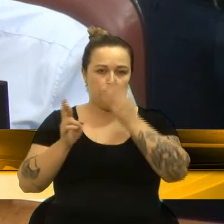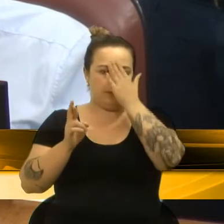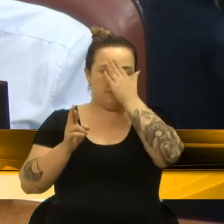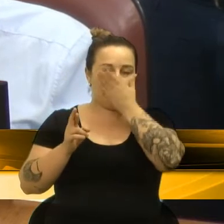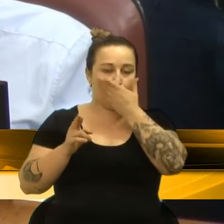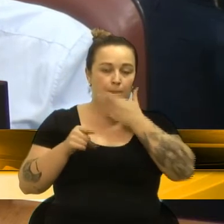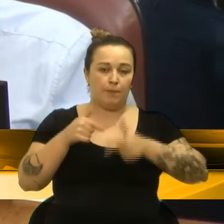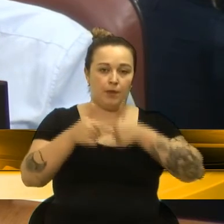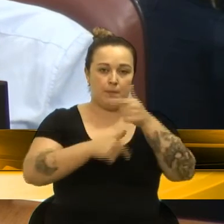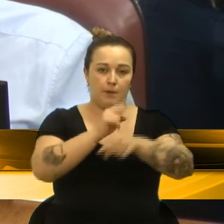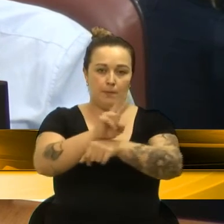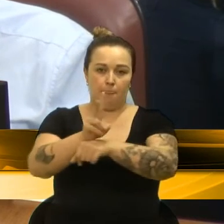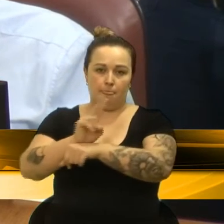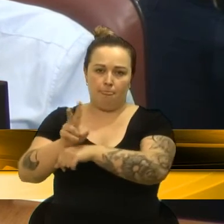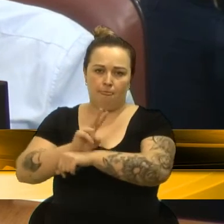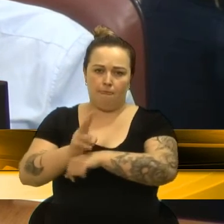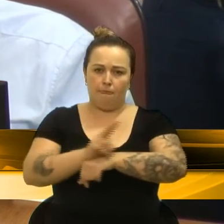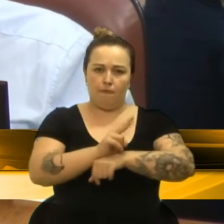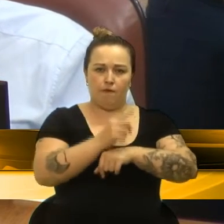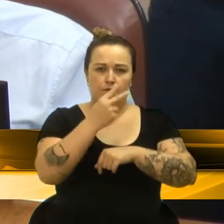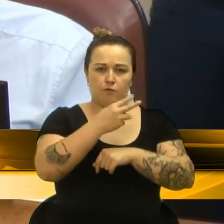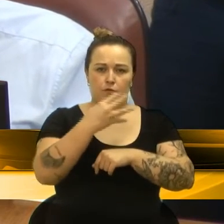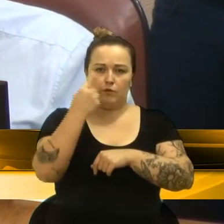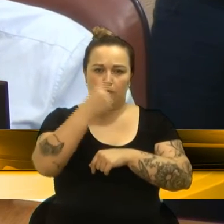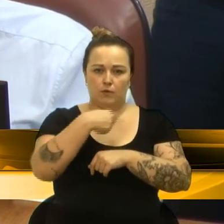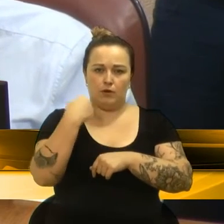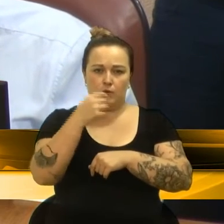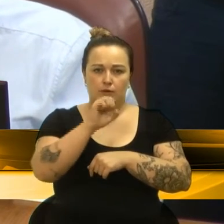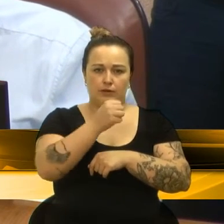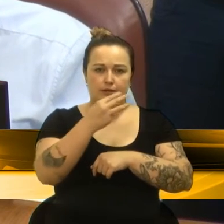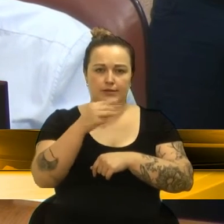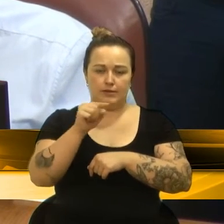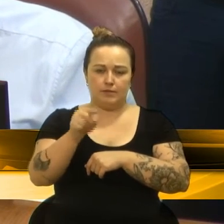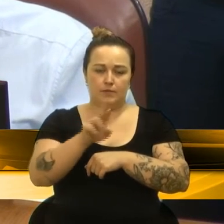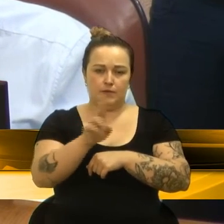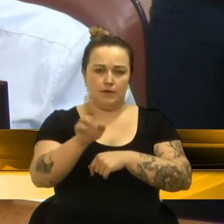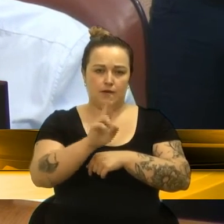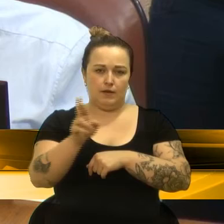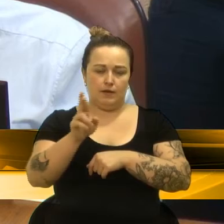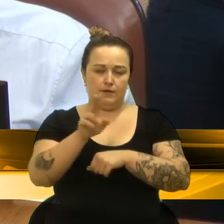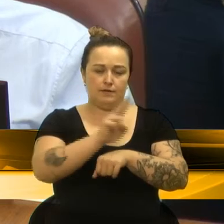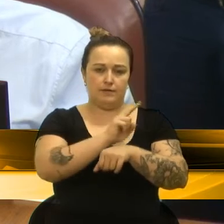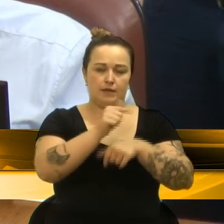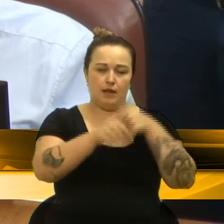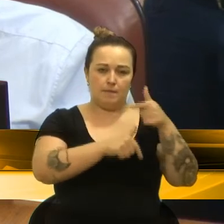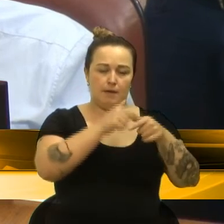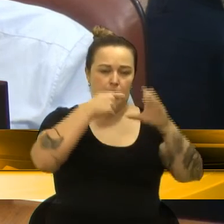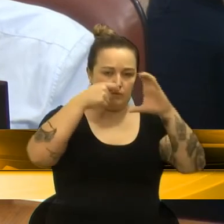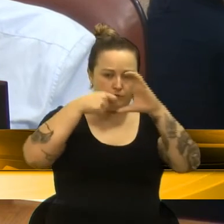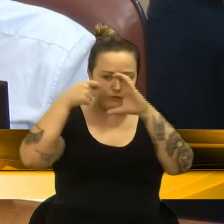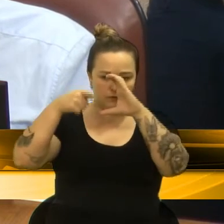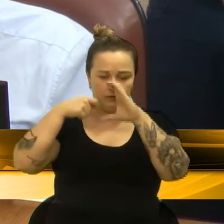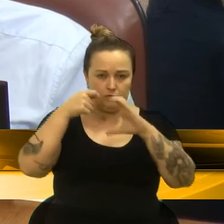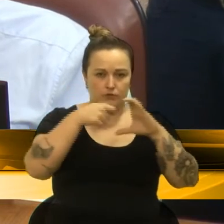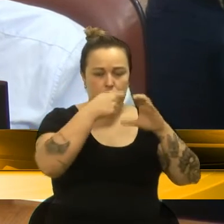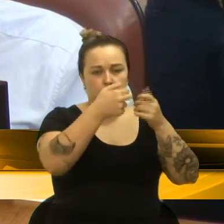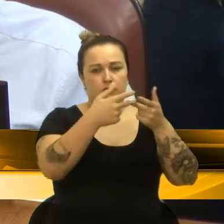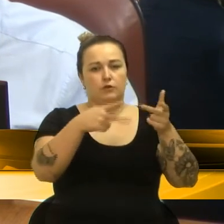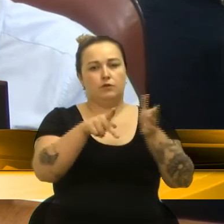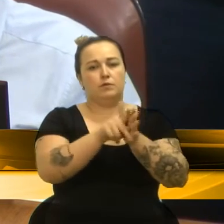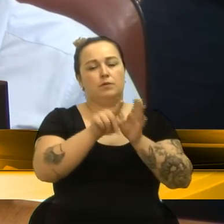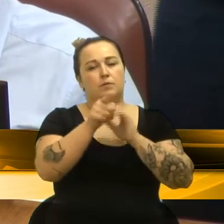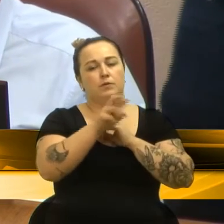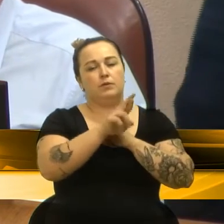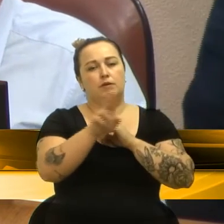serviço de vigilância desarmado 24 horas 83.280, serviço de videomonitoramento via remoto 1.500